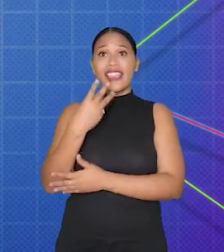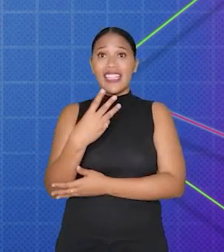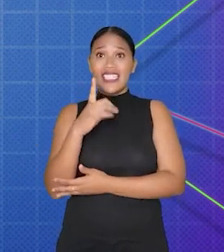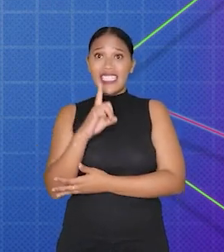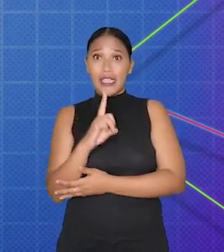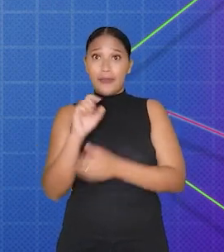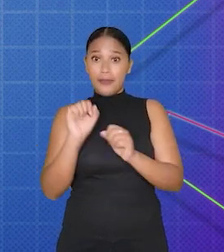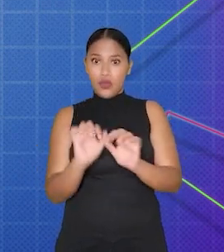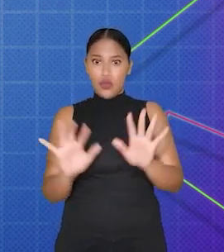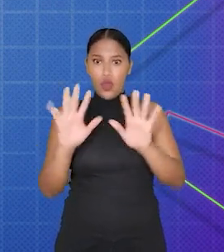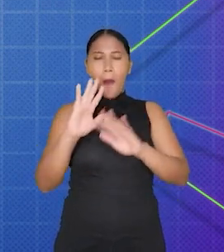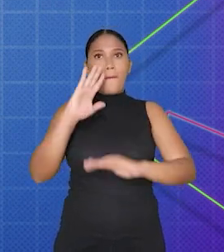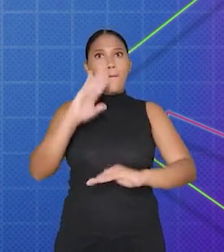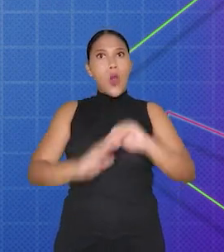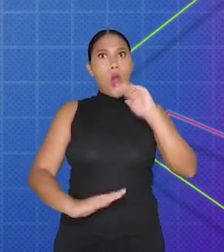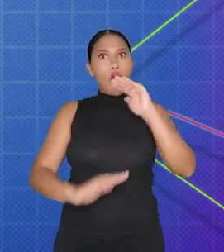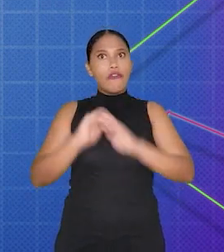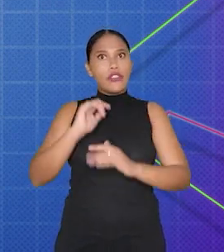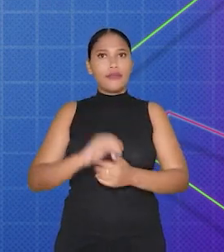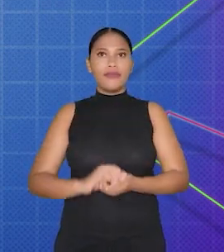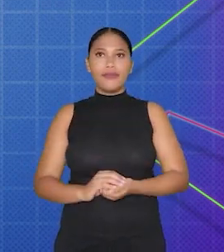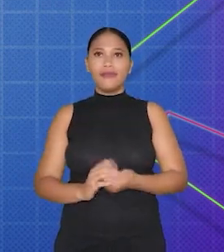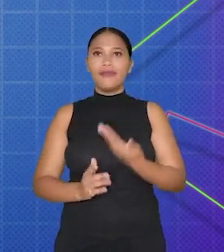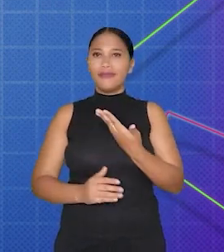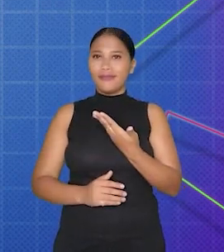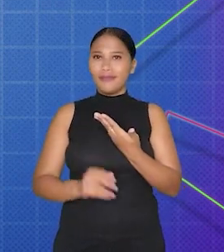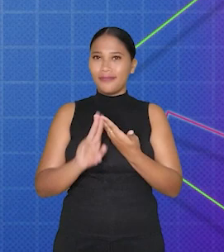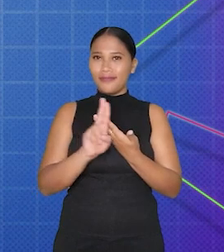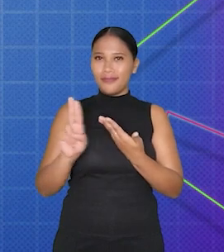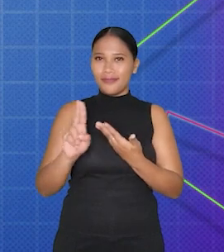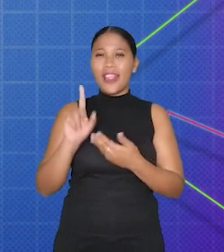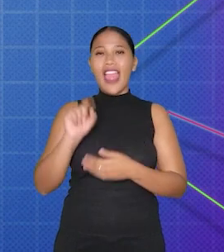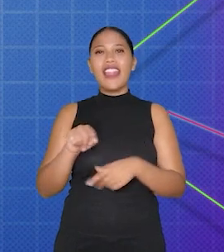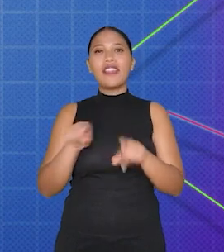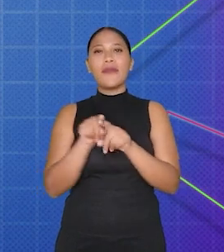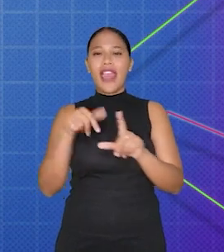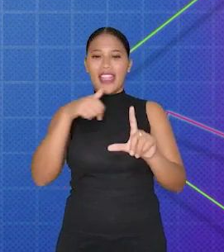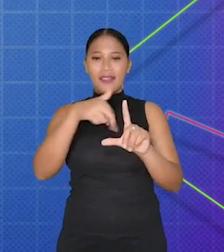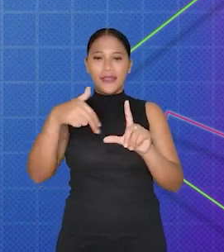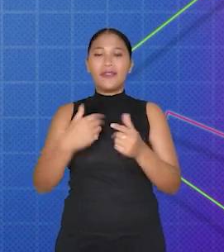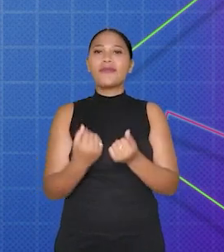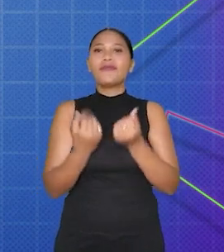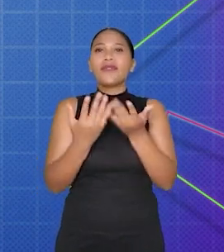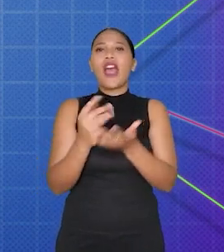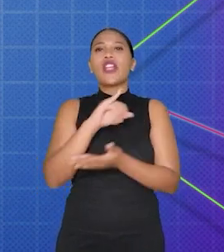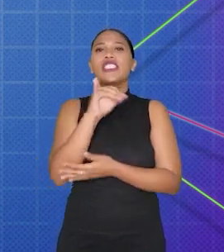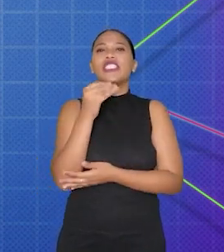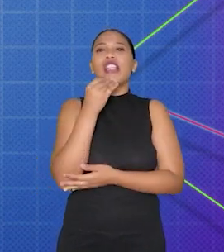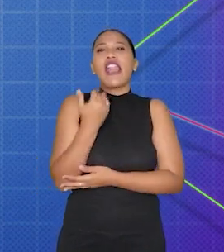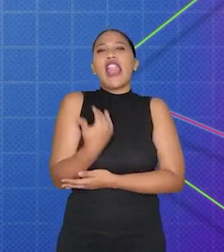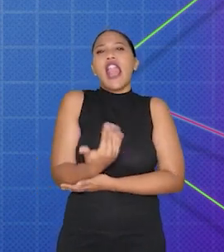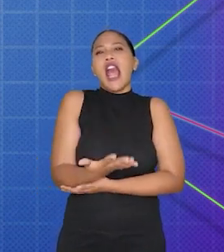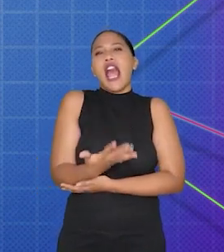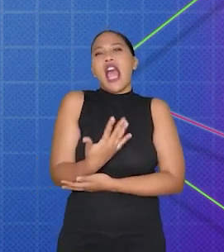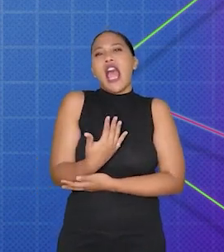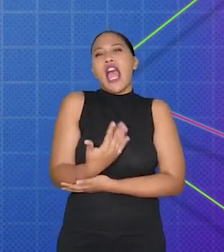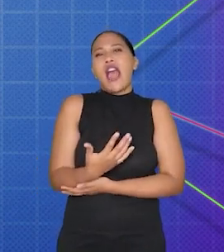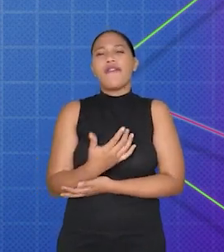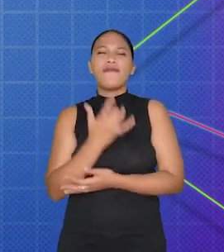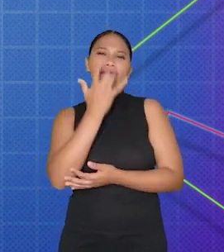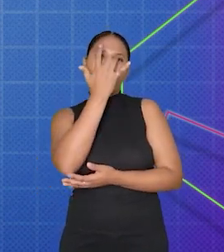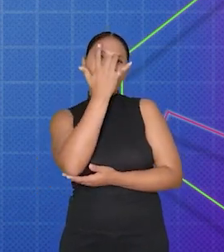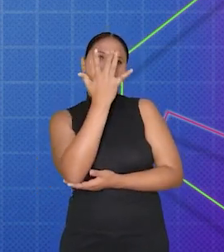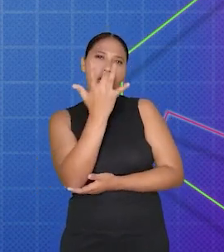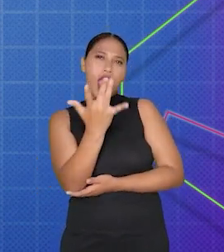jogos 3D com uma aparência profissional. Light Twin Um plugin de animação que oferece uma alternativa mais leve e